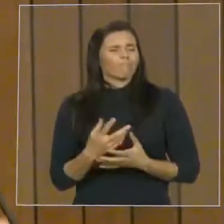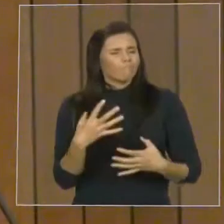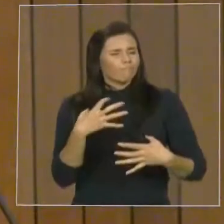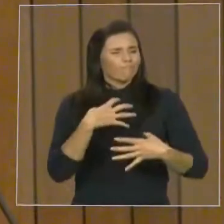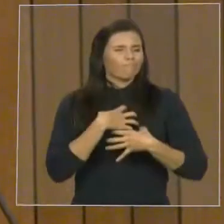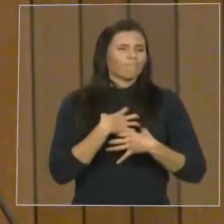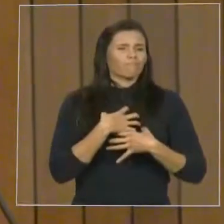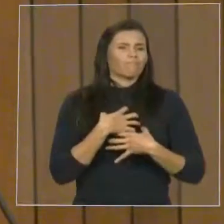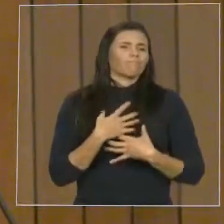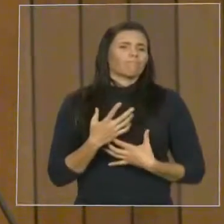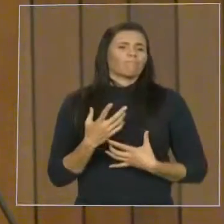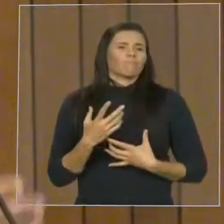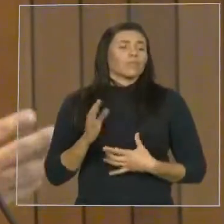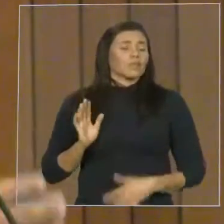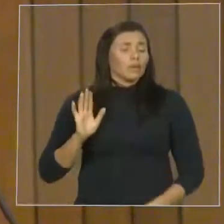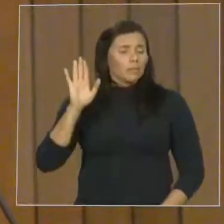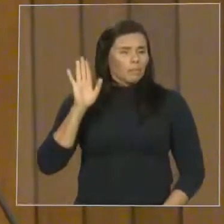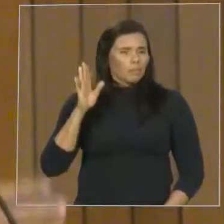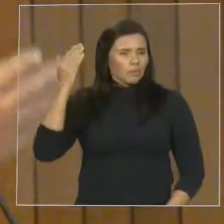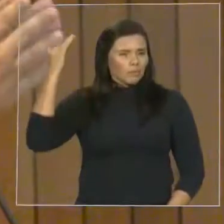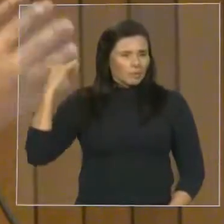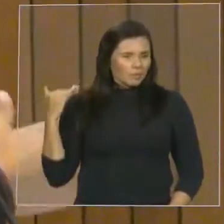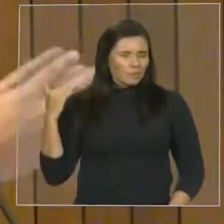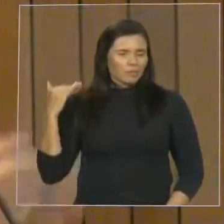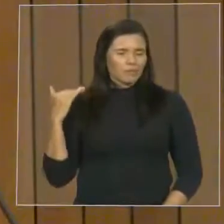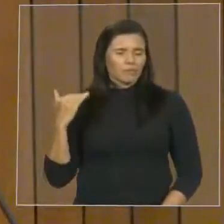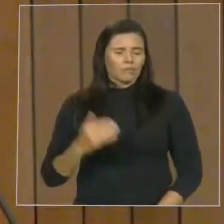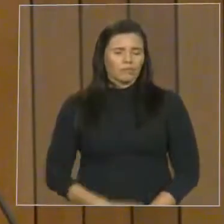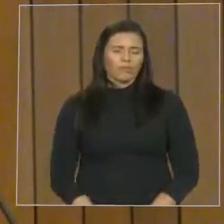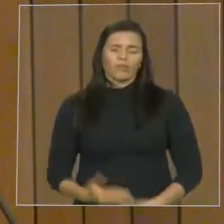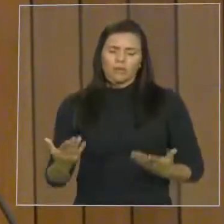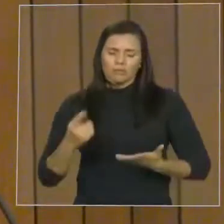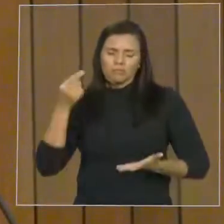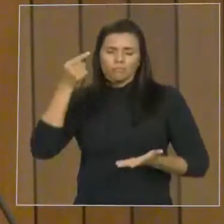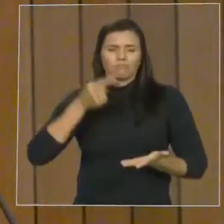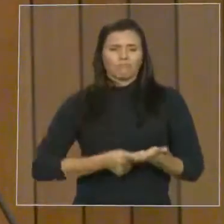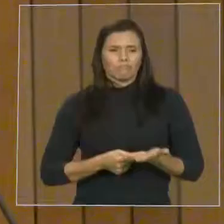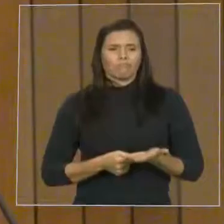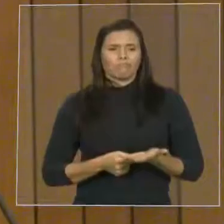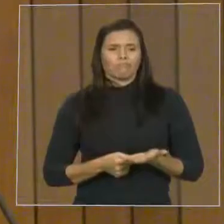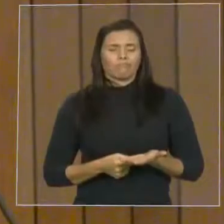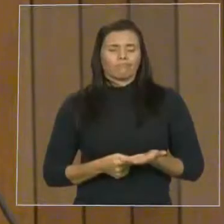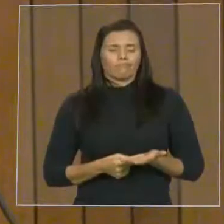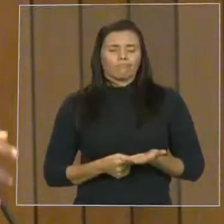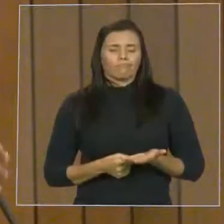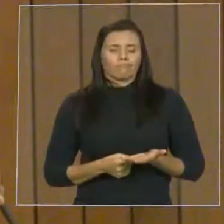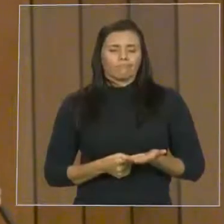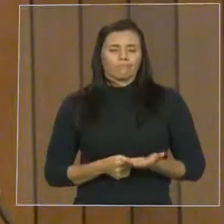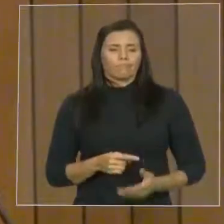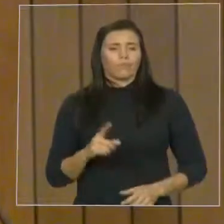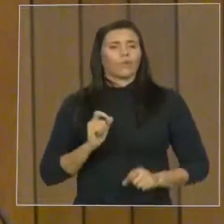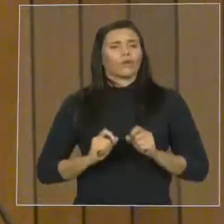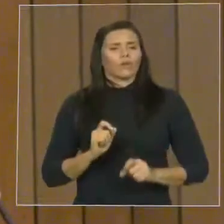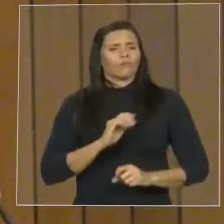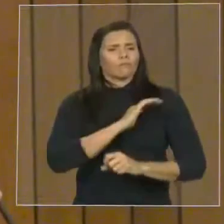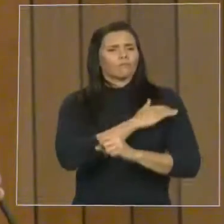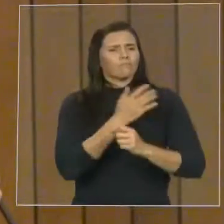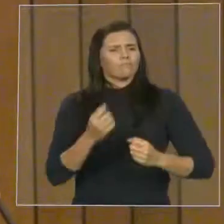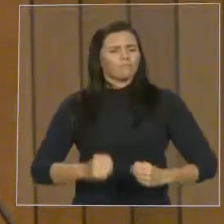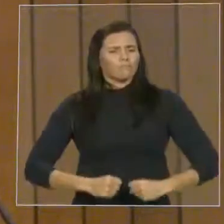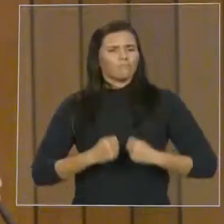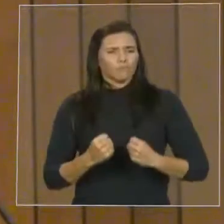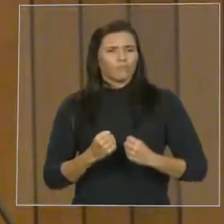compromisso de fortalecer uma universidade regional. E com sede imperatriz,